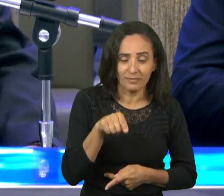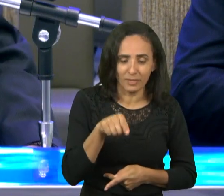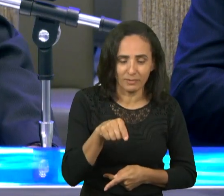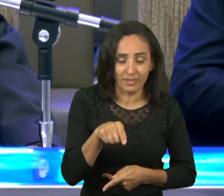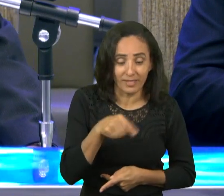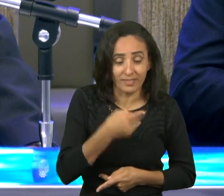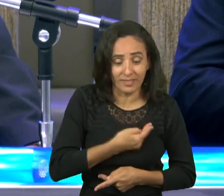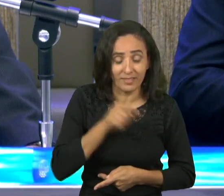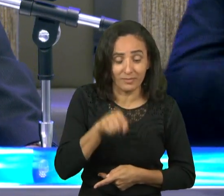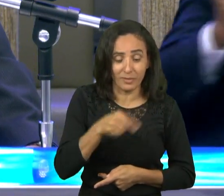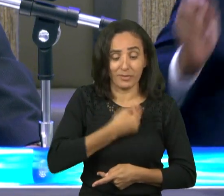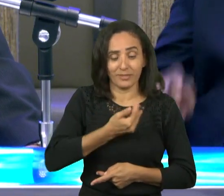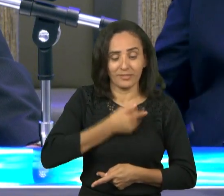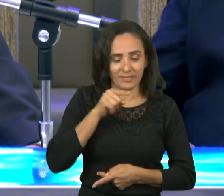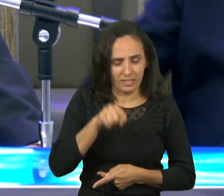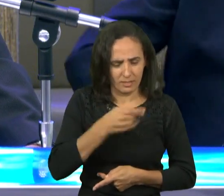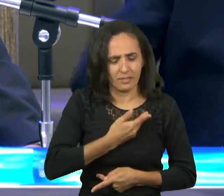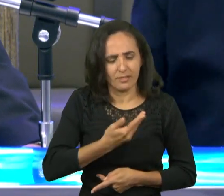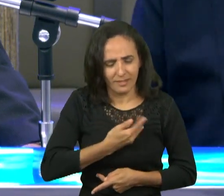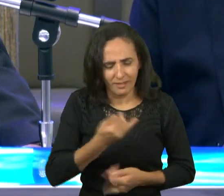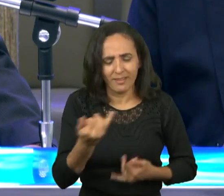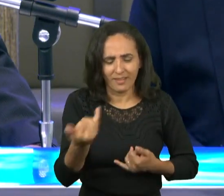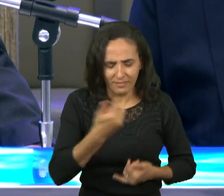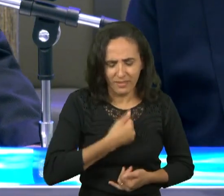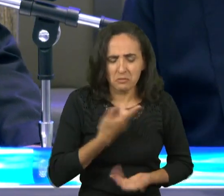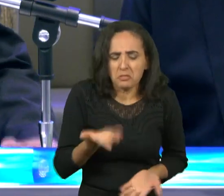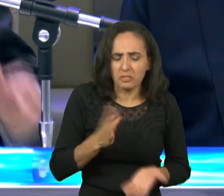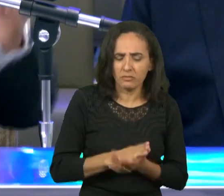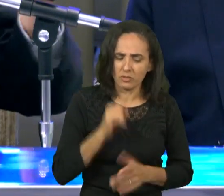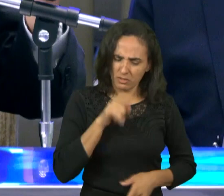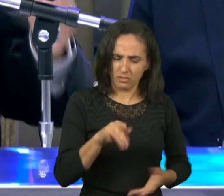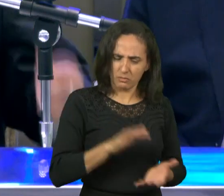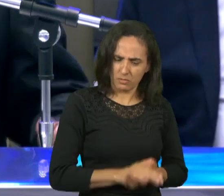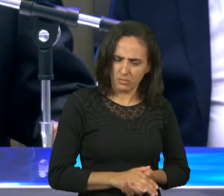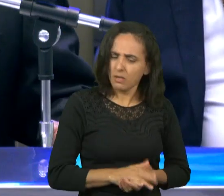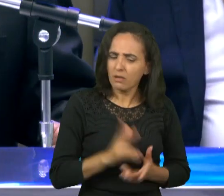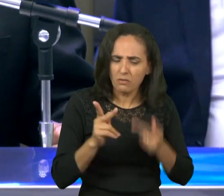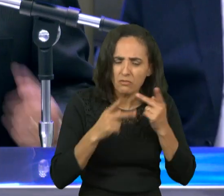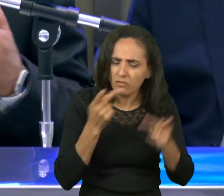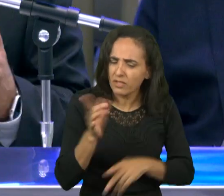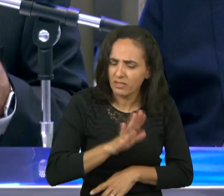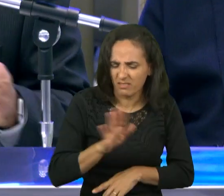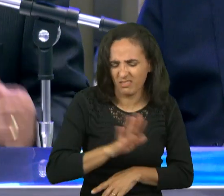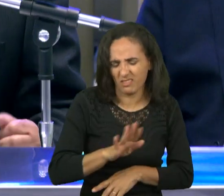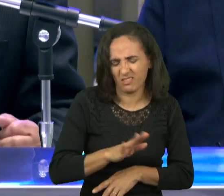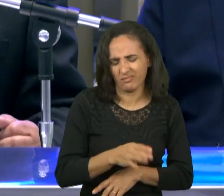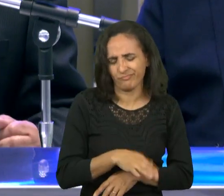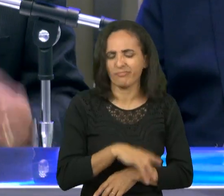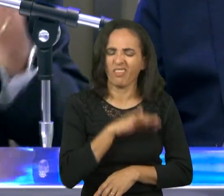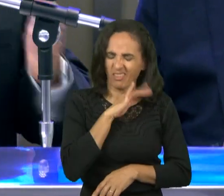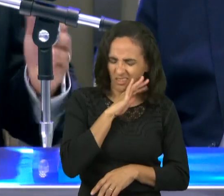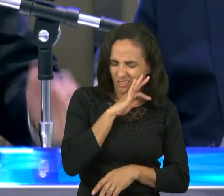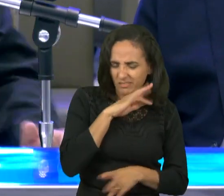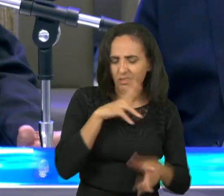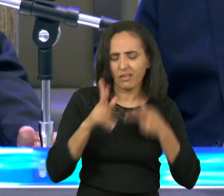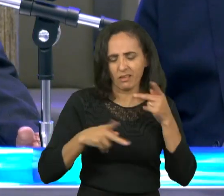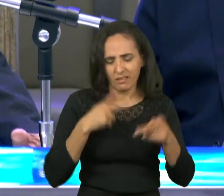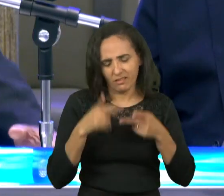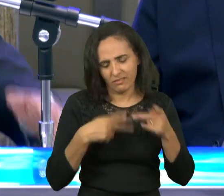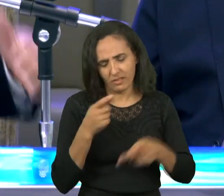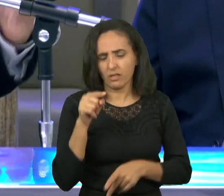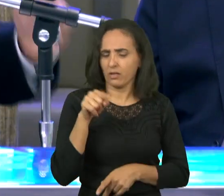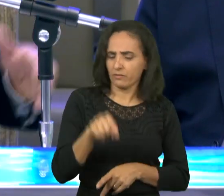há muitos anos e eu disse assim fulano não diga isso isso não é bom falar não é bom dizer